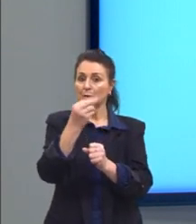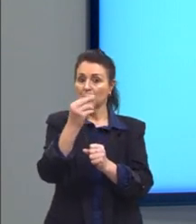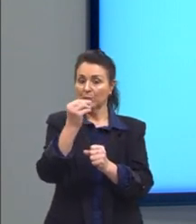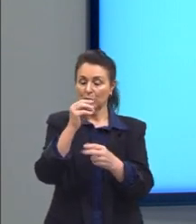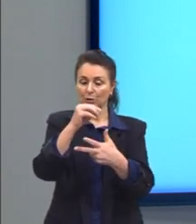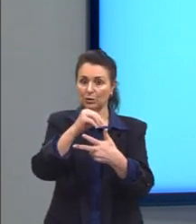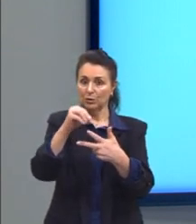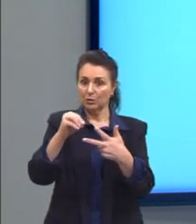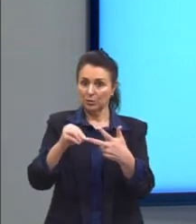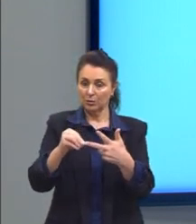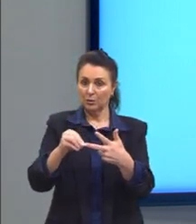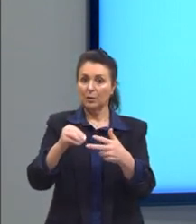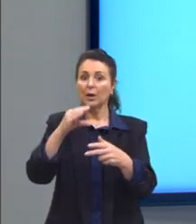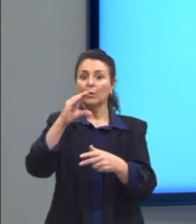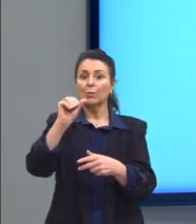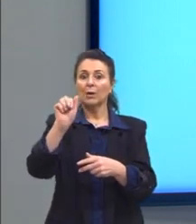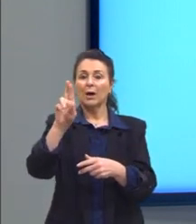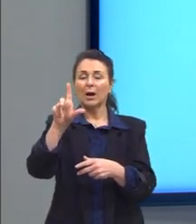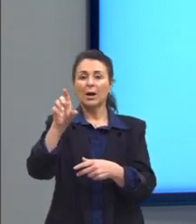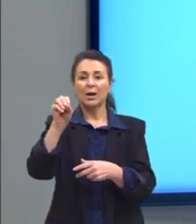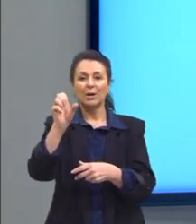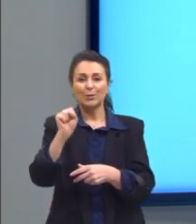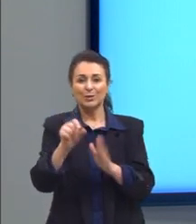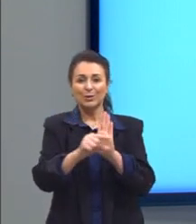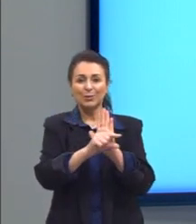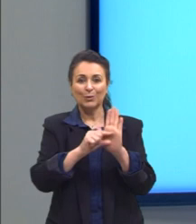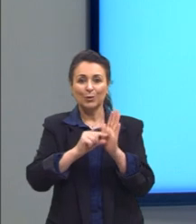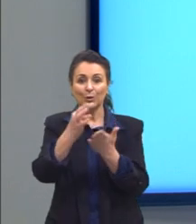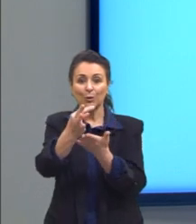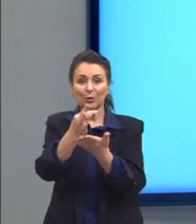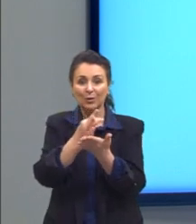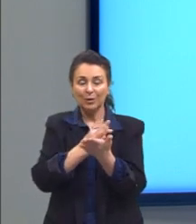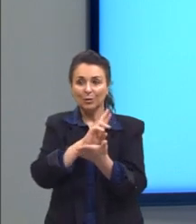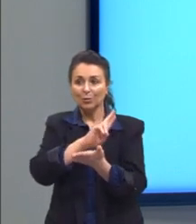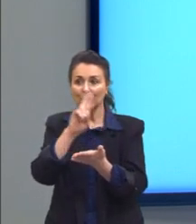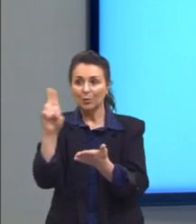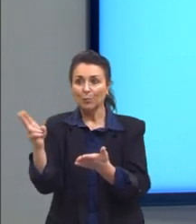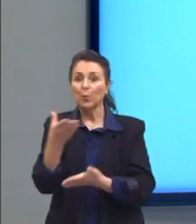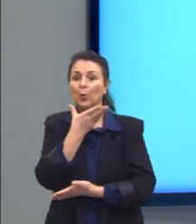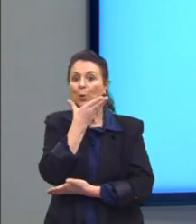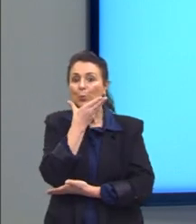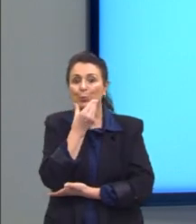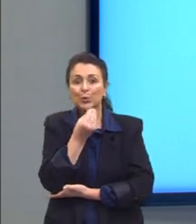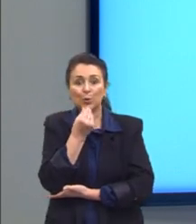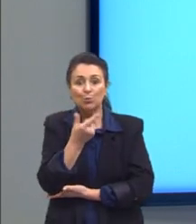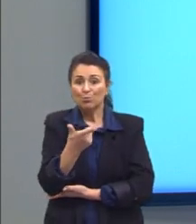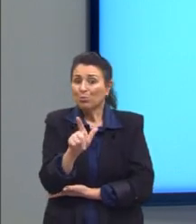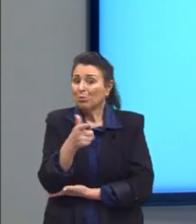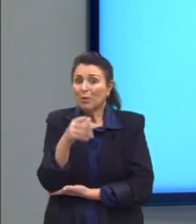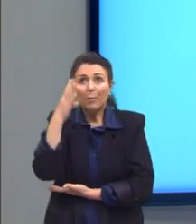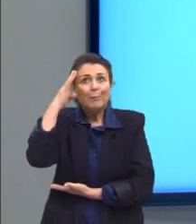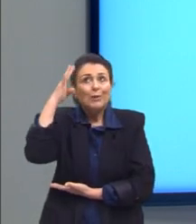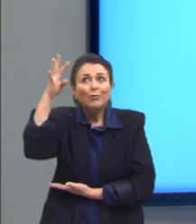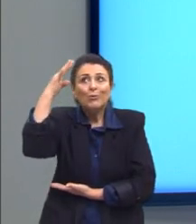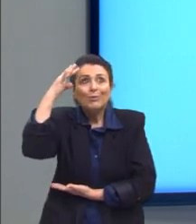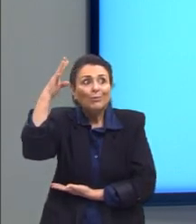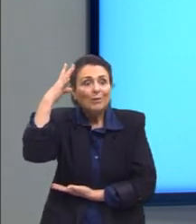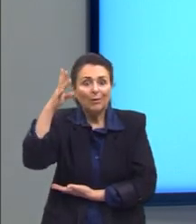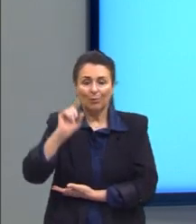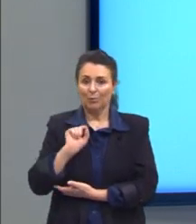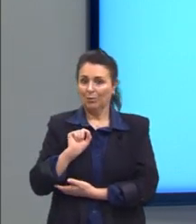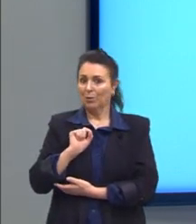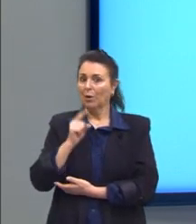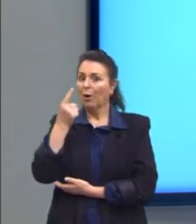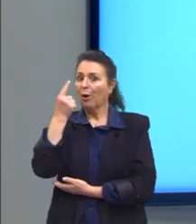livro é do Carlos Eduardo Novaes. E o texto, o livro se chama O Menino Sem Imaginação. E atentem